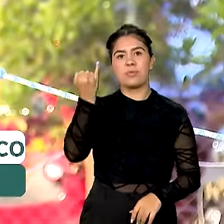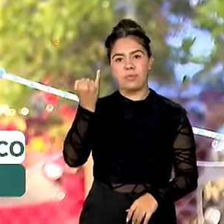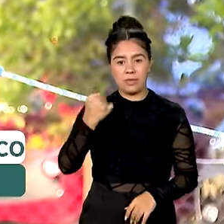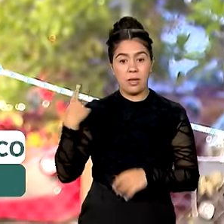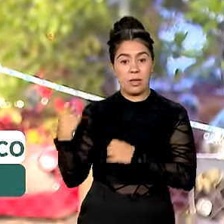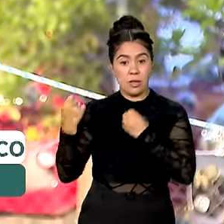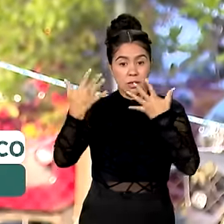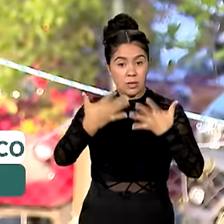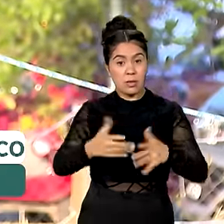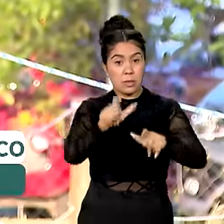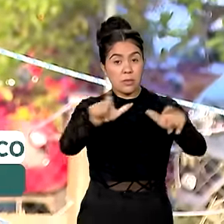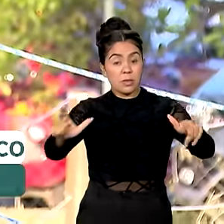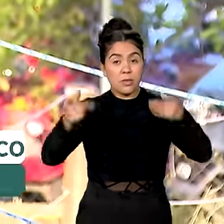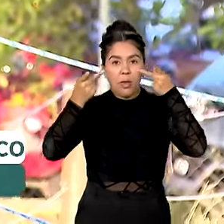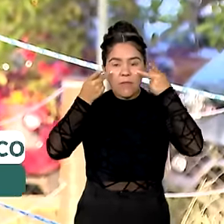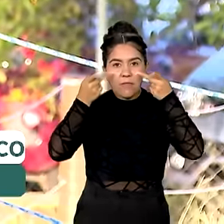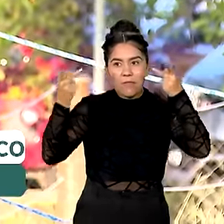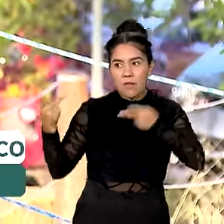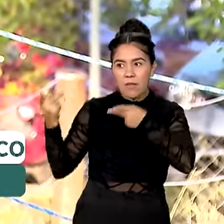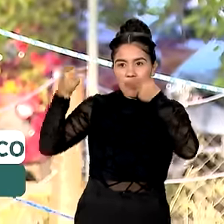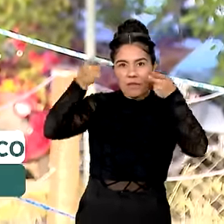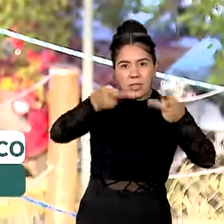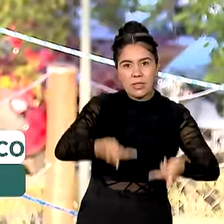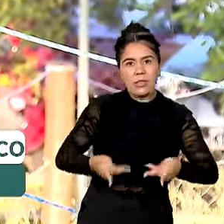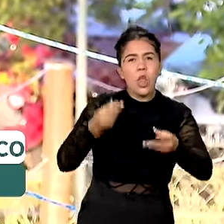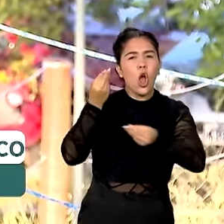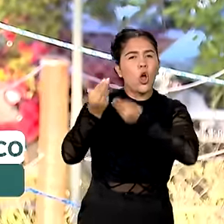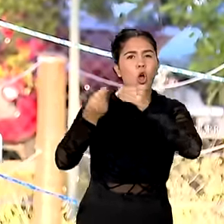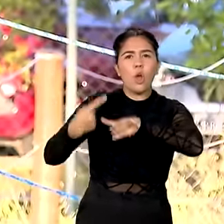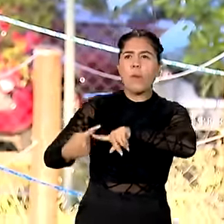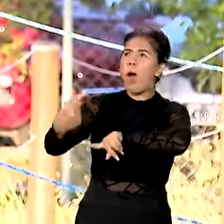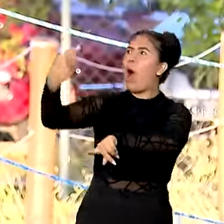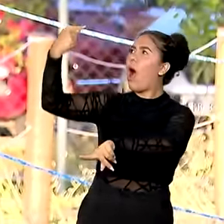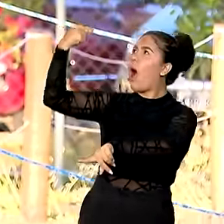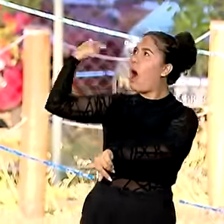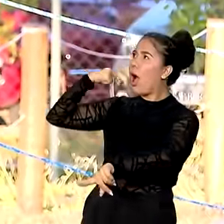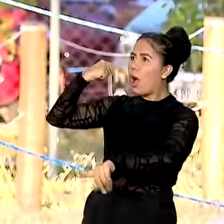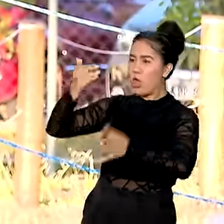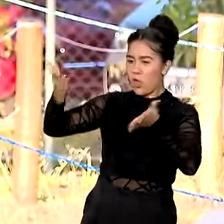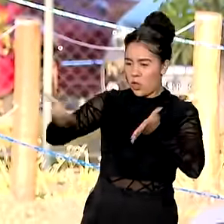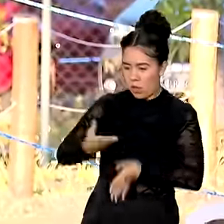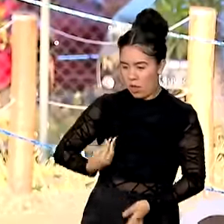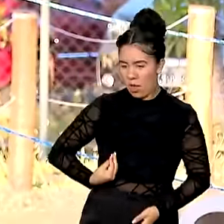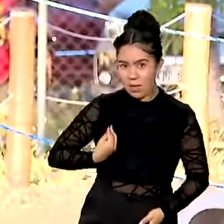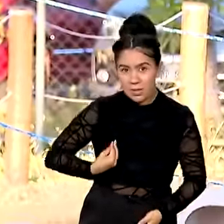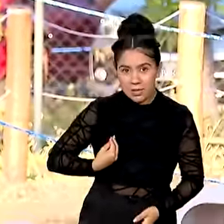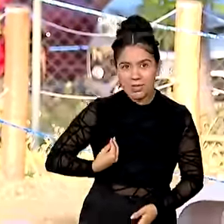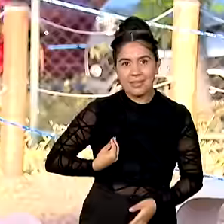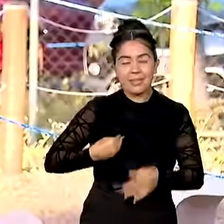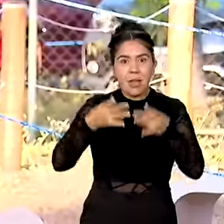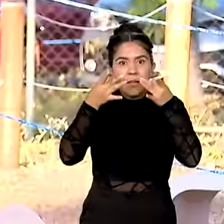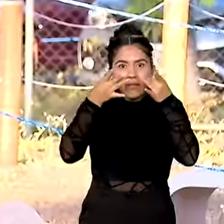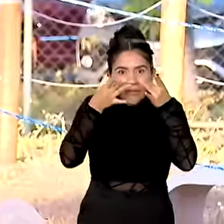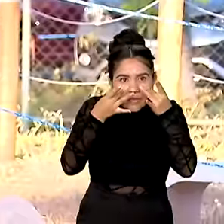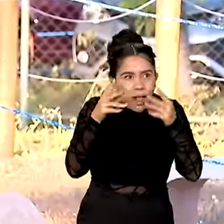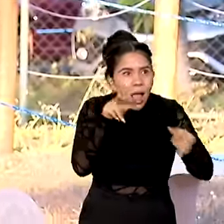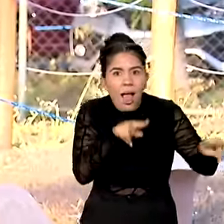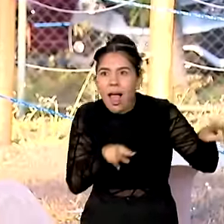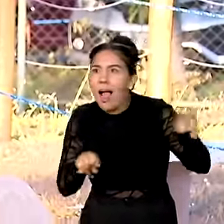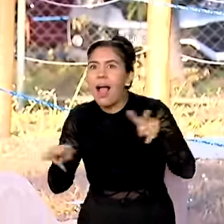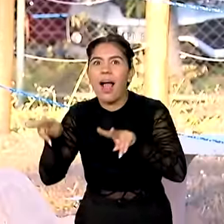Levar o visitante a uma viagem entre o passado e o presente, trazer a ciência para perto e despertar a